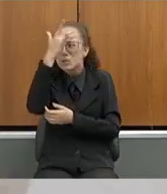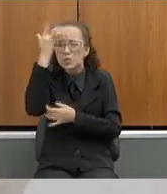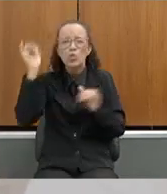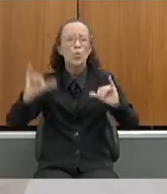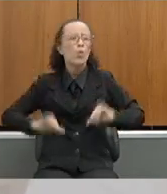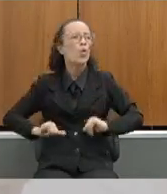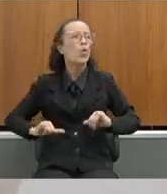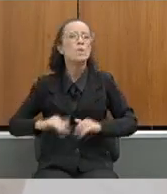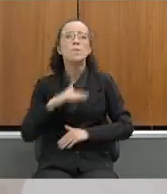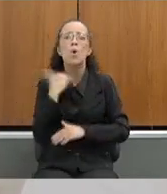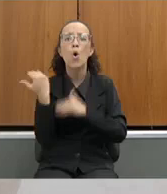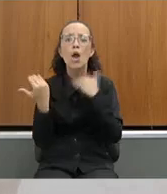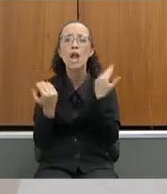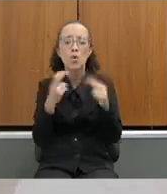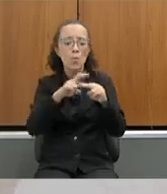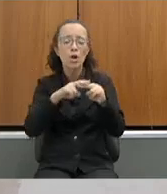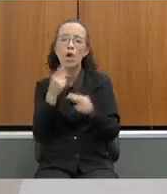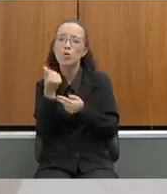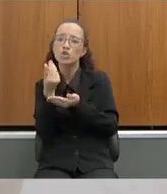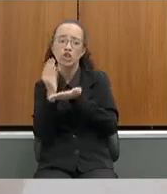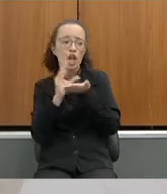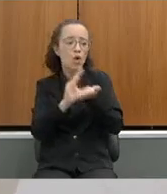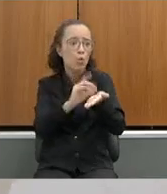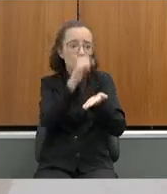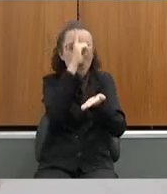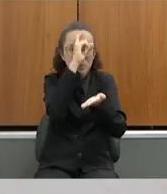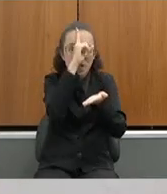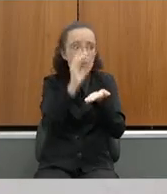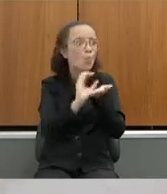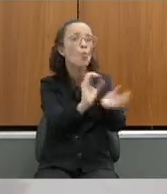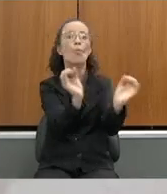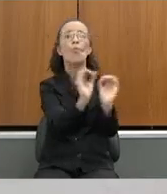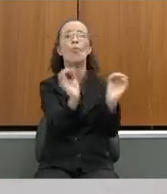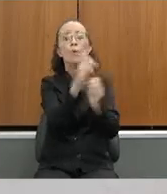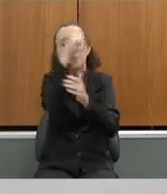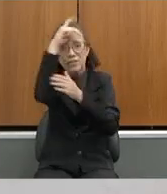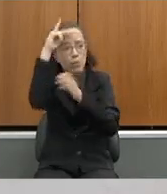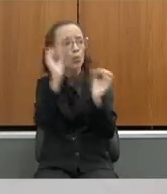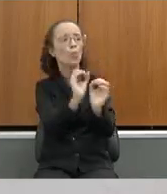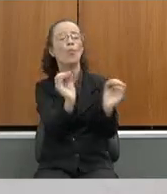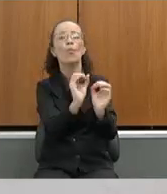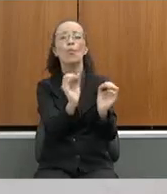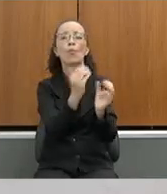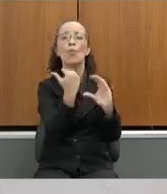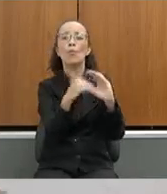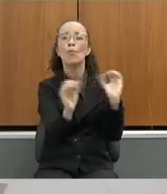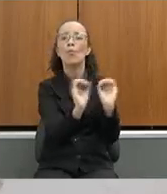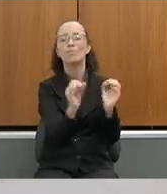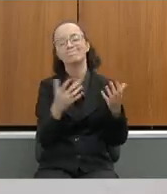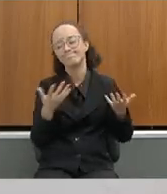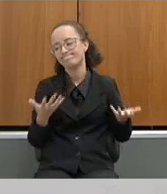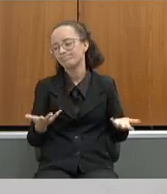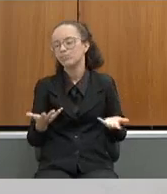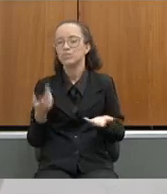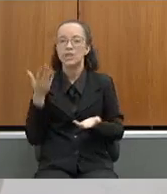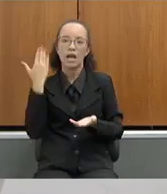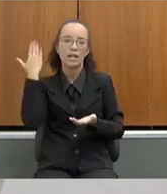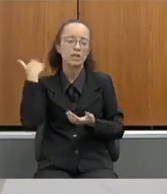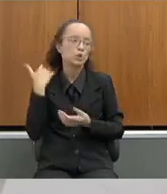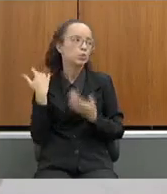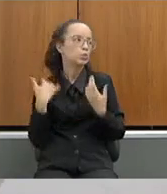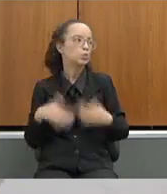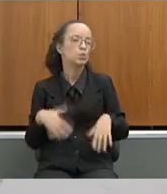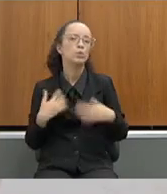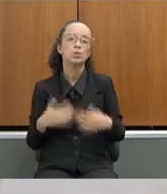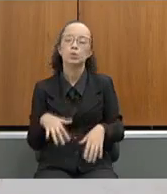pessoas morreram porque esse dinheiro não chegou nos hospitais, não chegou nas prefeituras? Situação muito trágica. E aí,